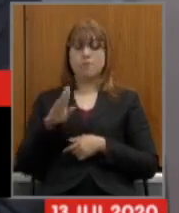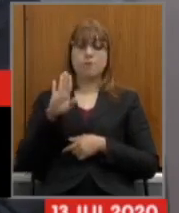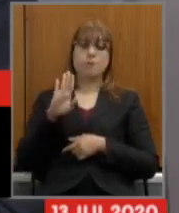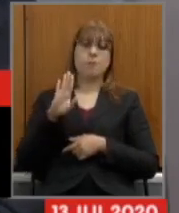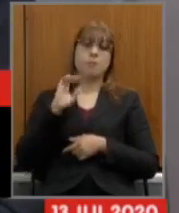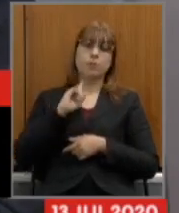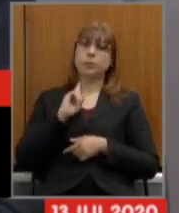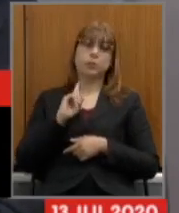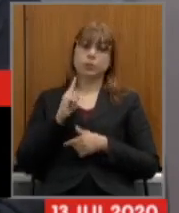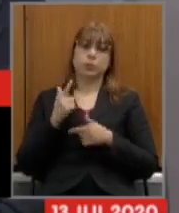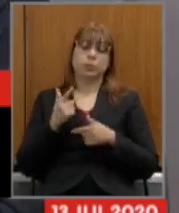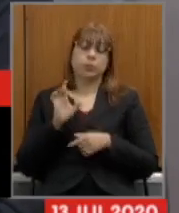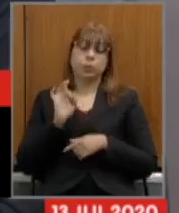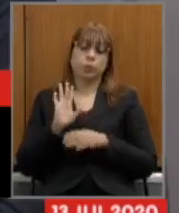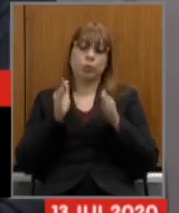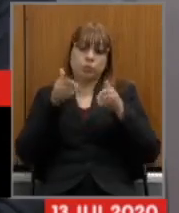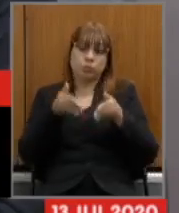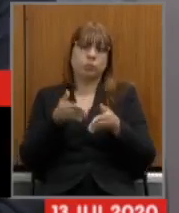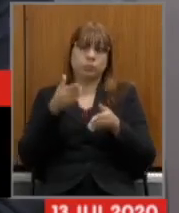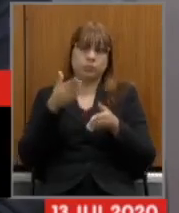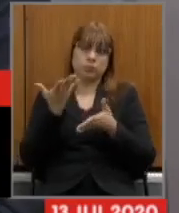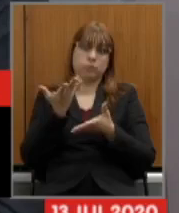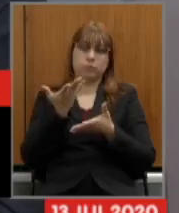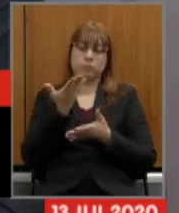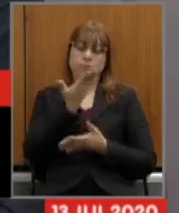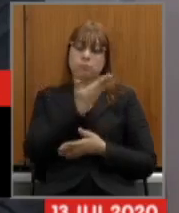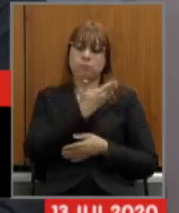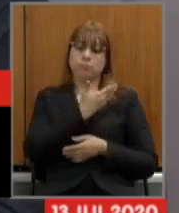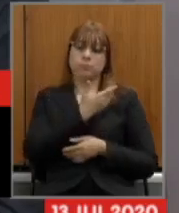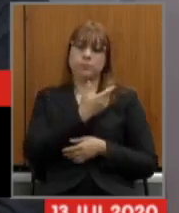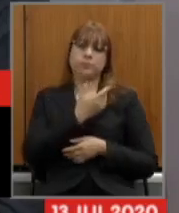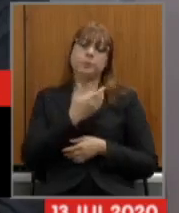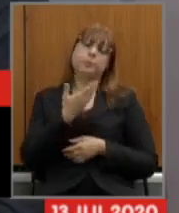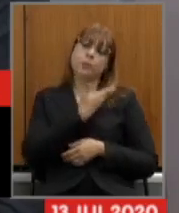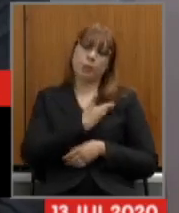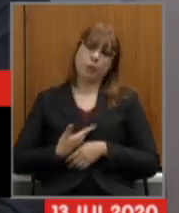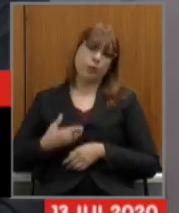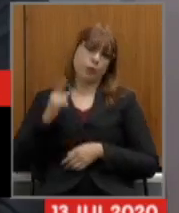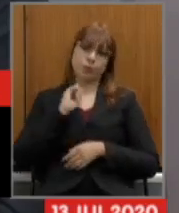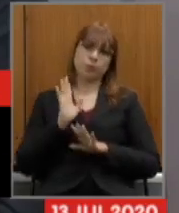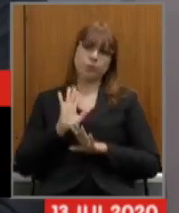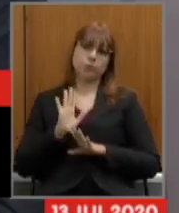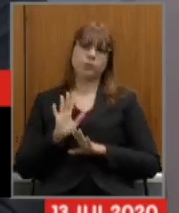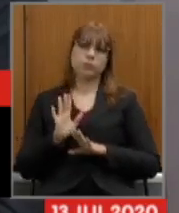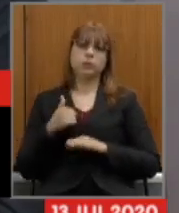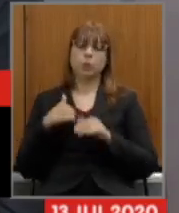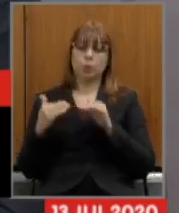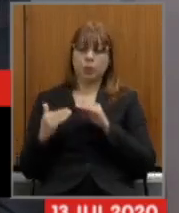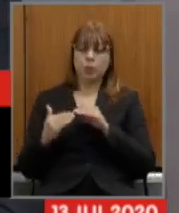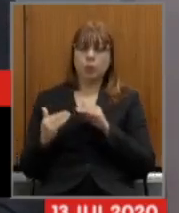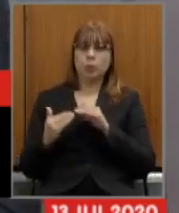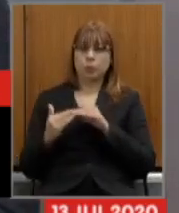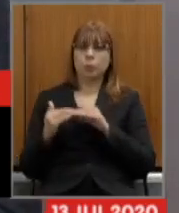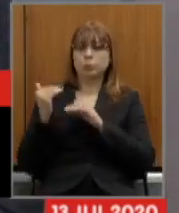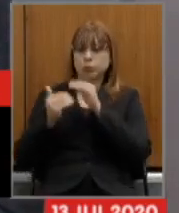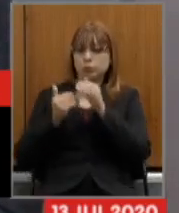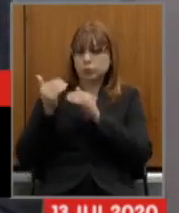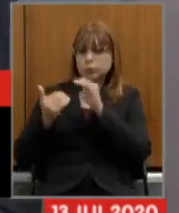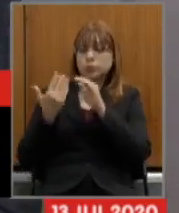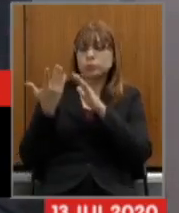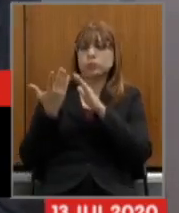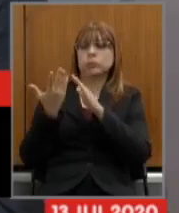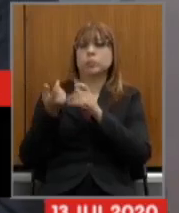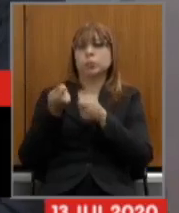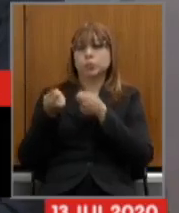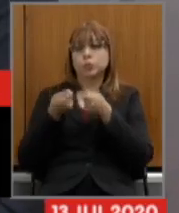como eu já disse não é este o foco desta reforma o problema fiscal de minas gerais hoje passa por concordo com a senhora plenamente desenvolvimento econômico do